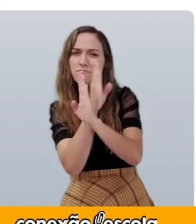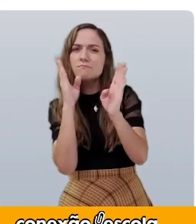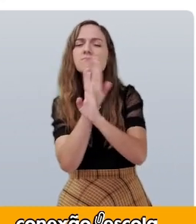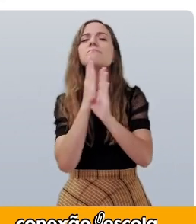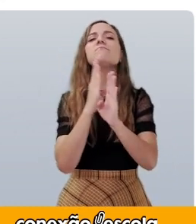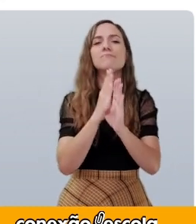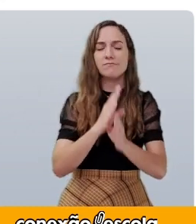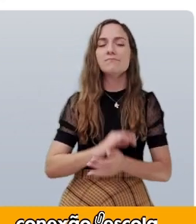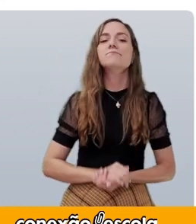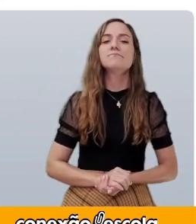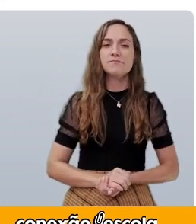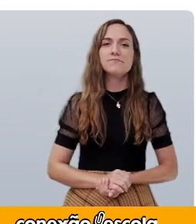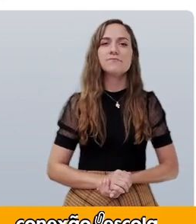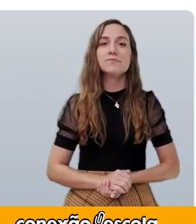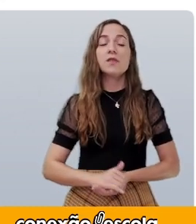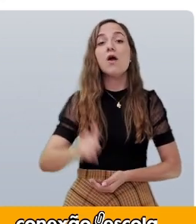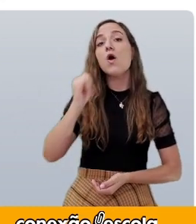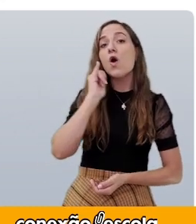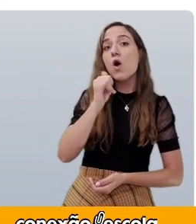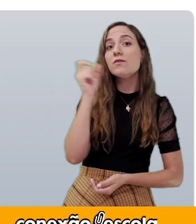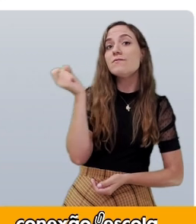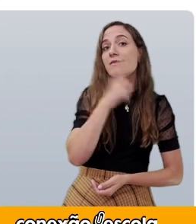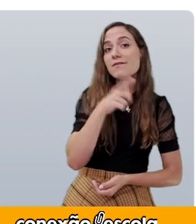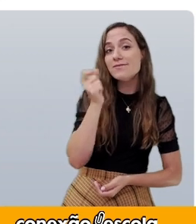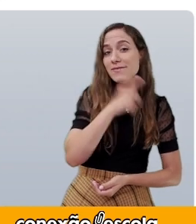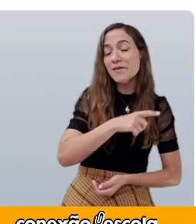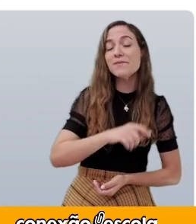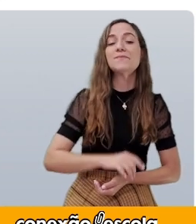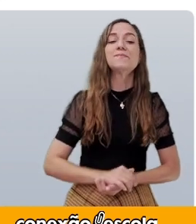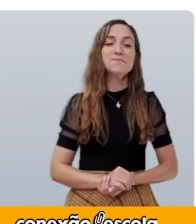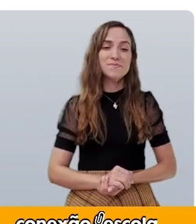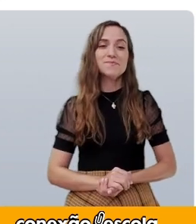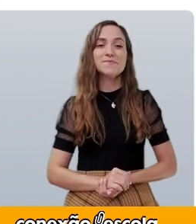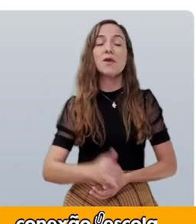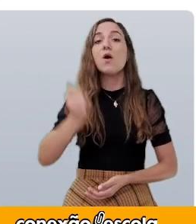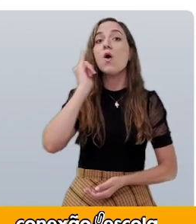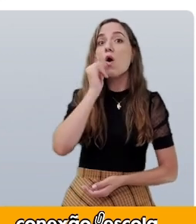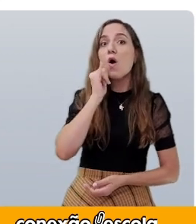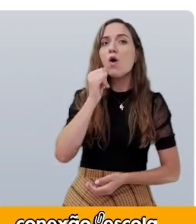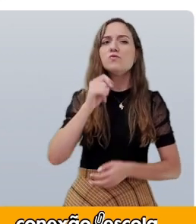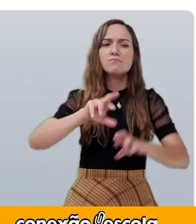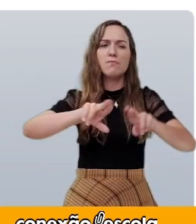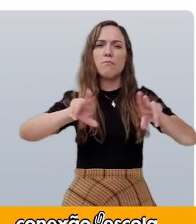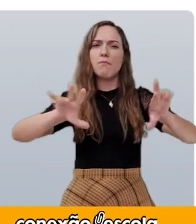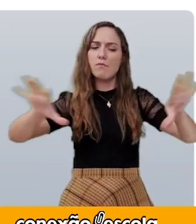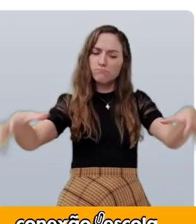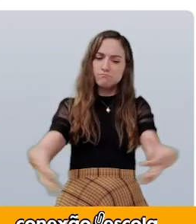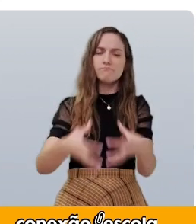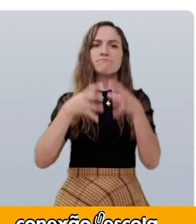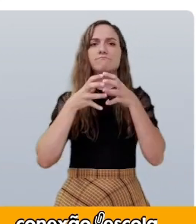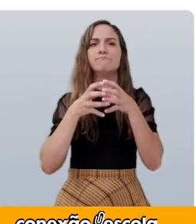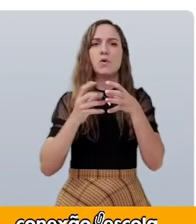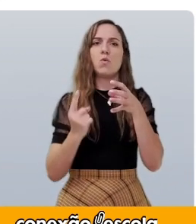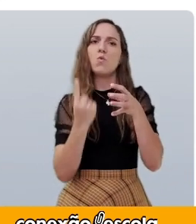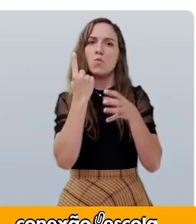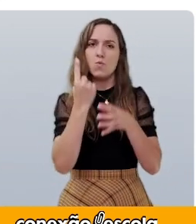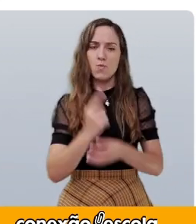mistério, contos engraçados, contos acumulativos.